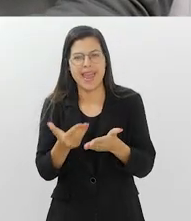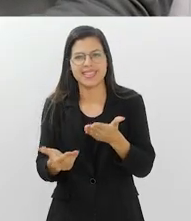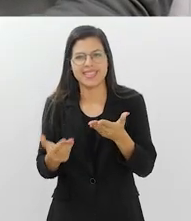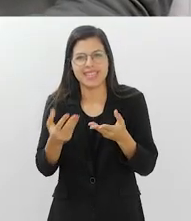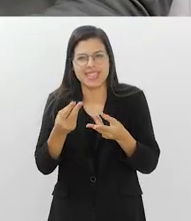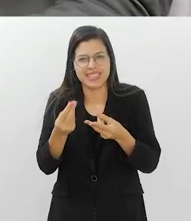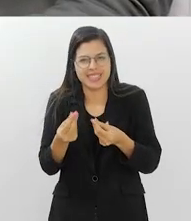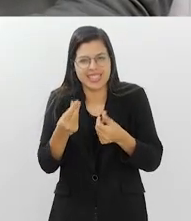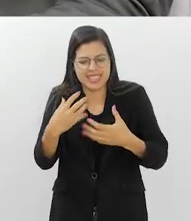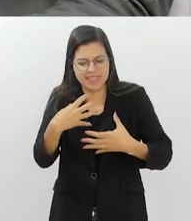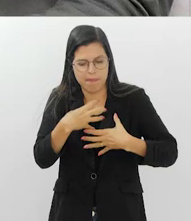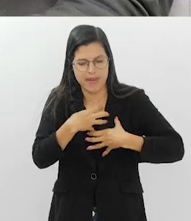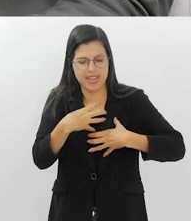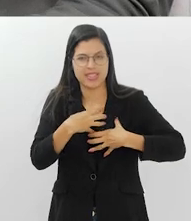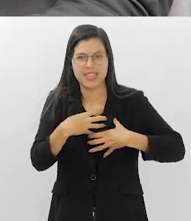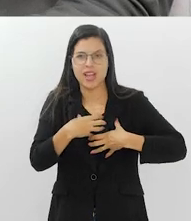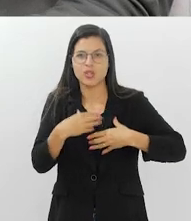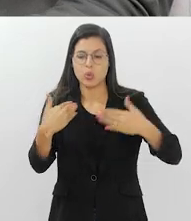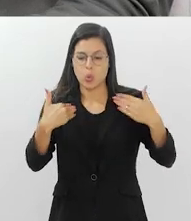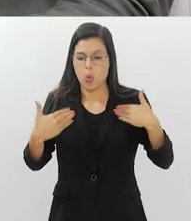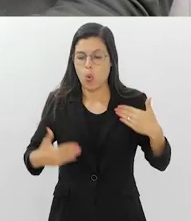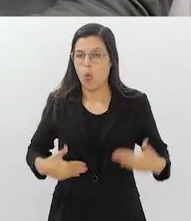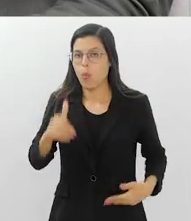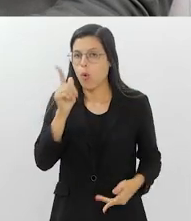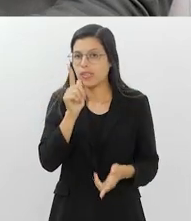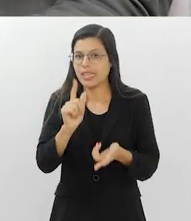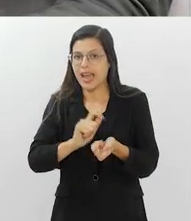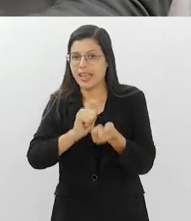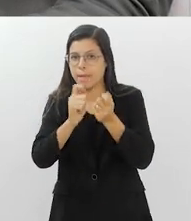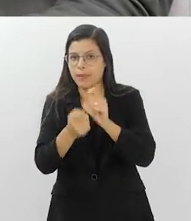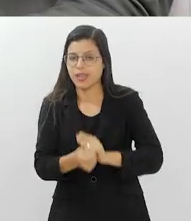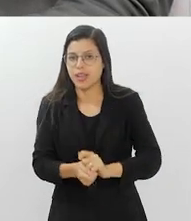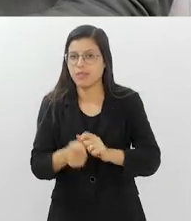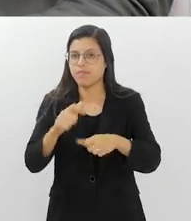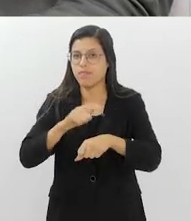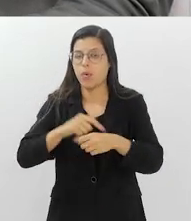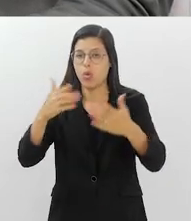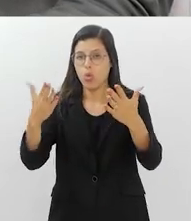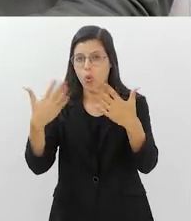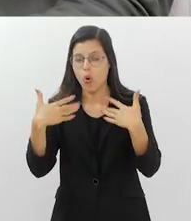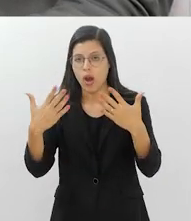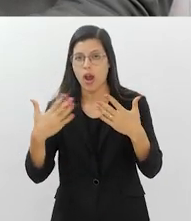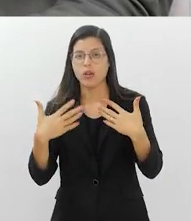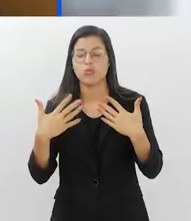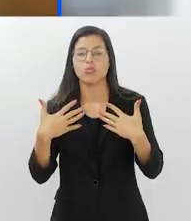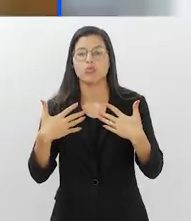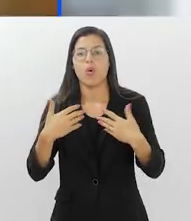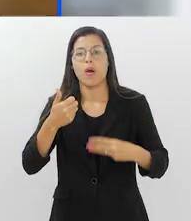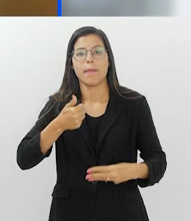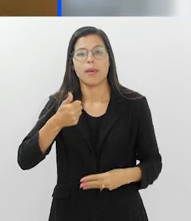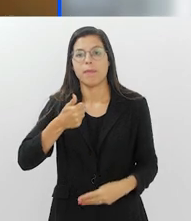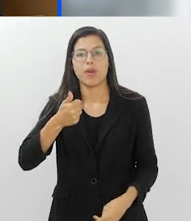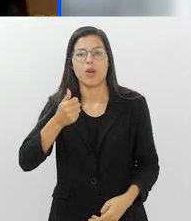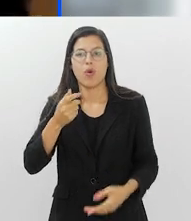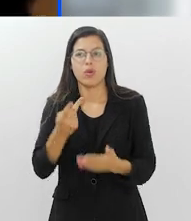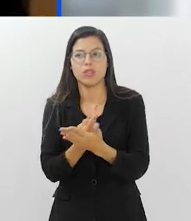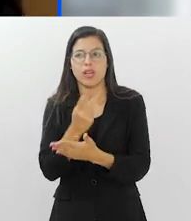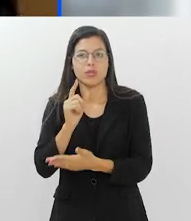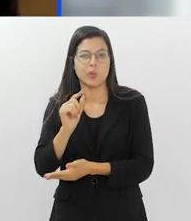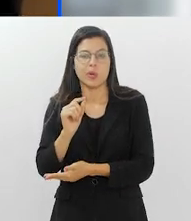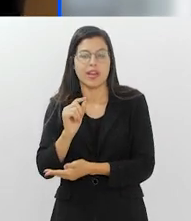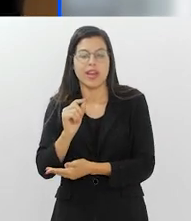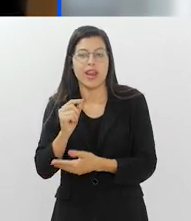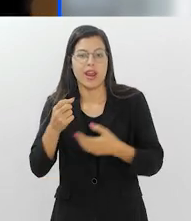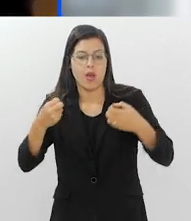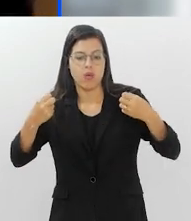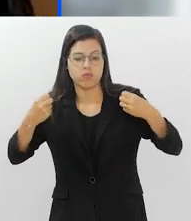né? Do nosso corpo se autorregular. Então, quando está muito calor, a nossa primeira resposta do nosso corpo é você